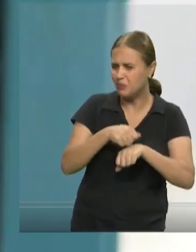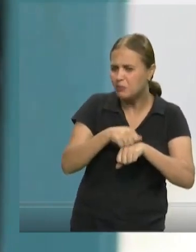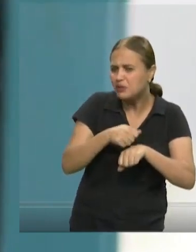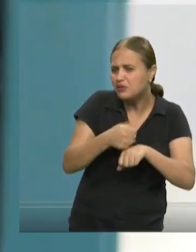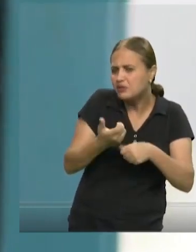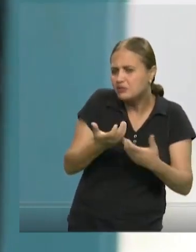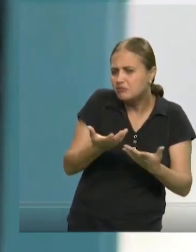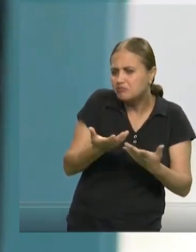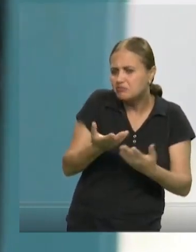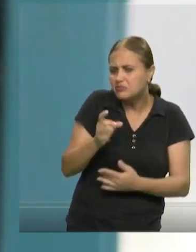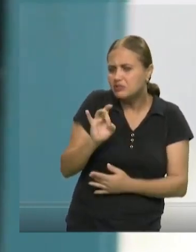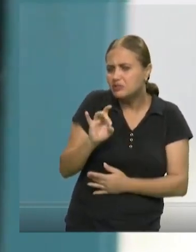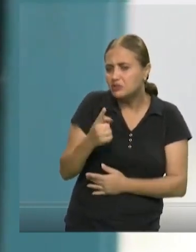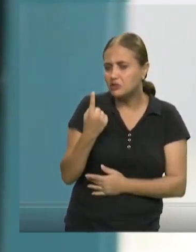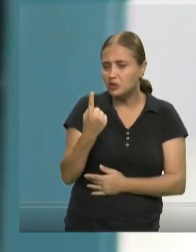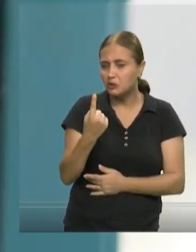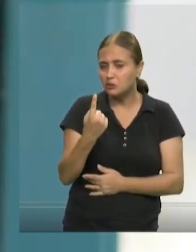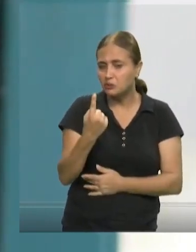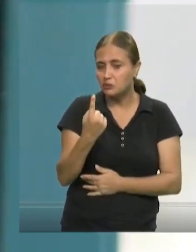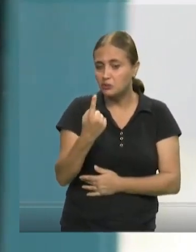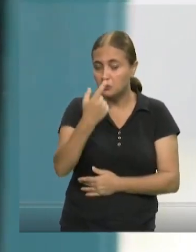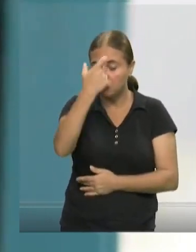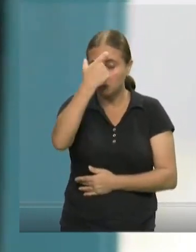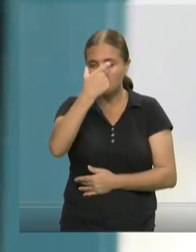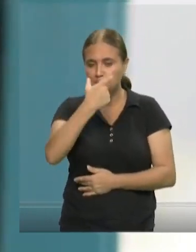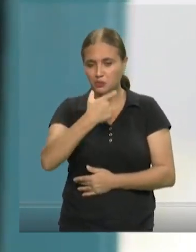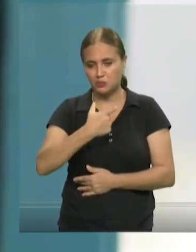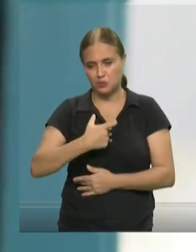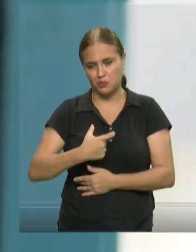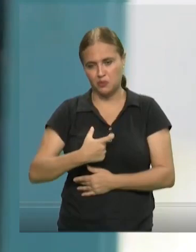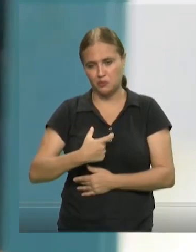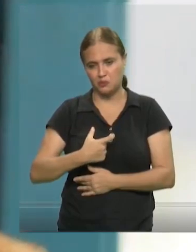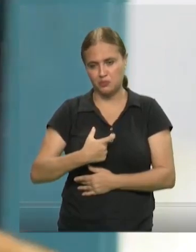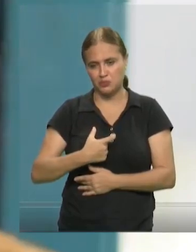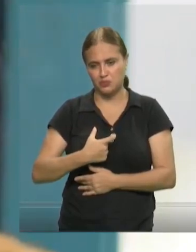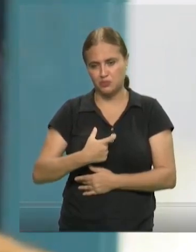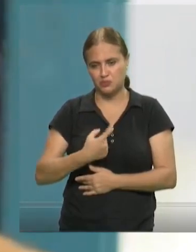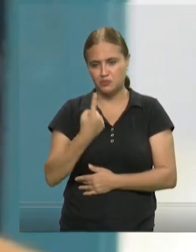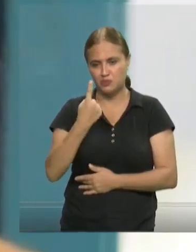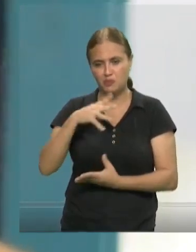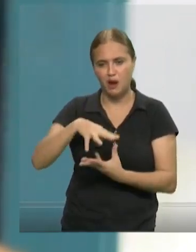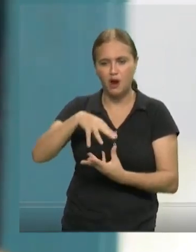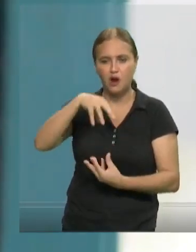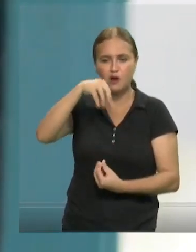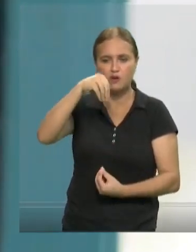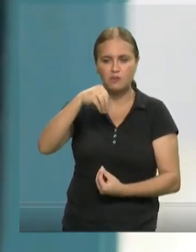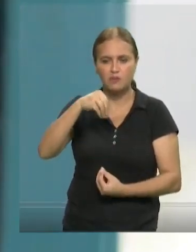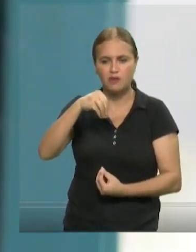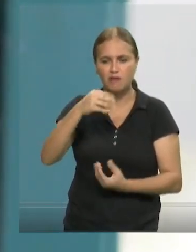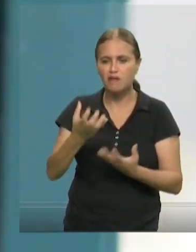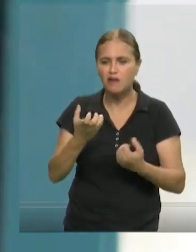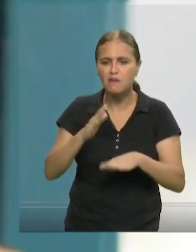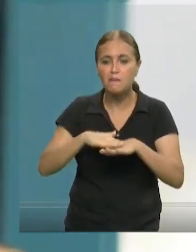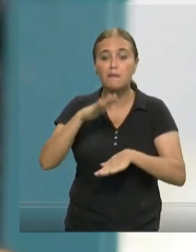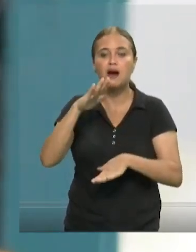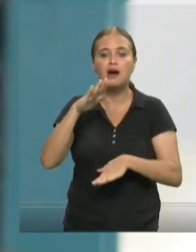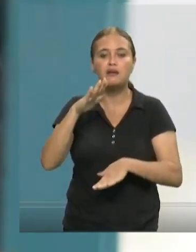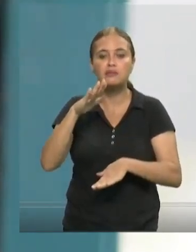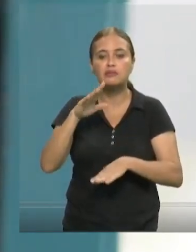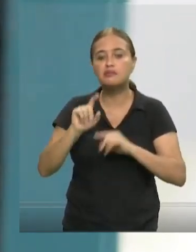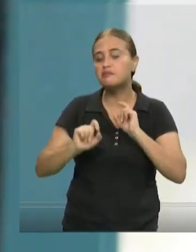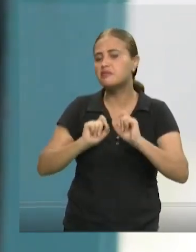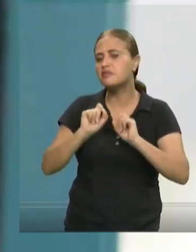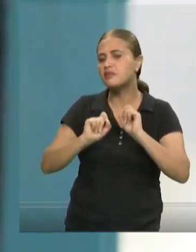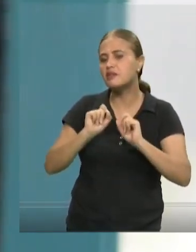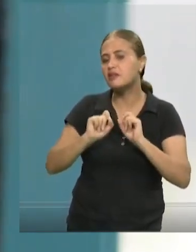Só tenho um corpo e uma alma. Eu preciso de mais do que isso. Quem sabe,